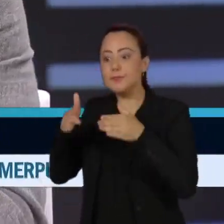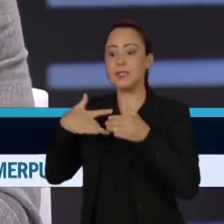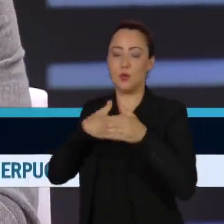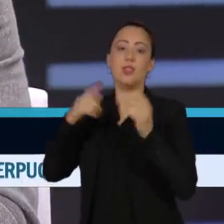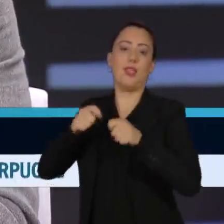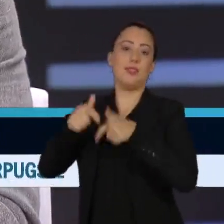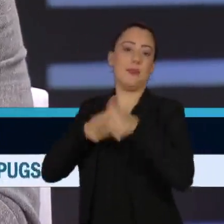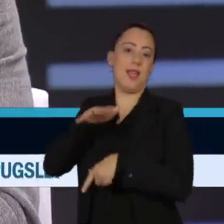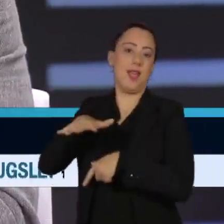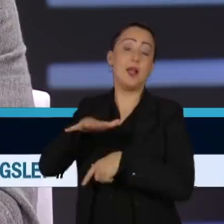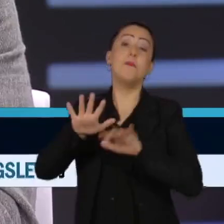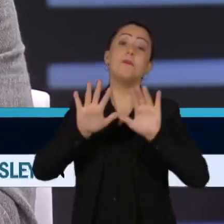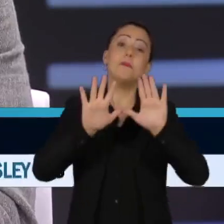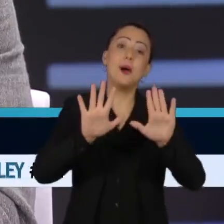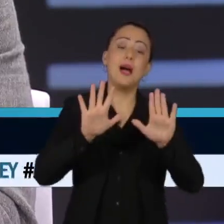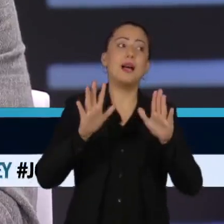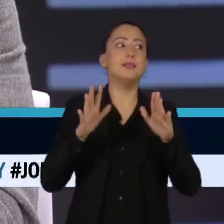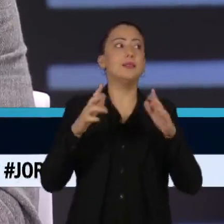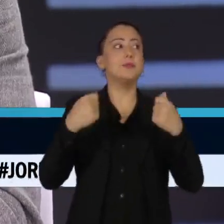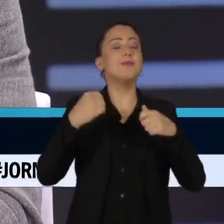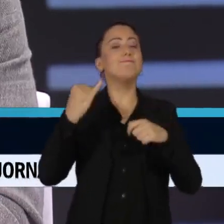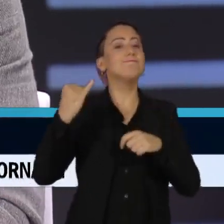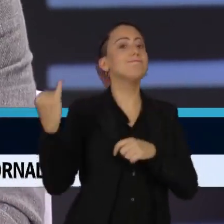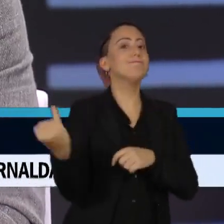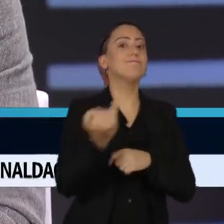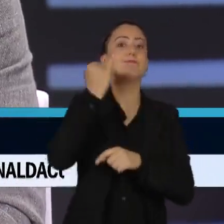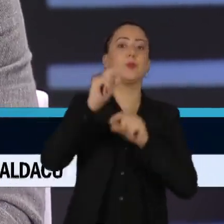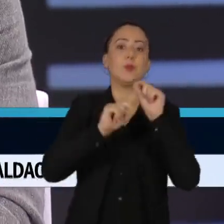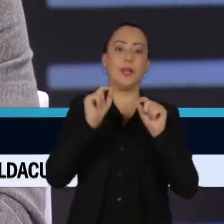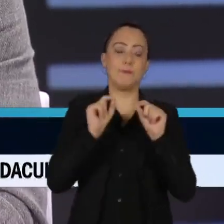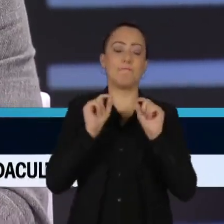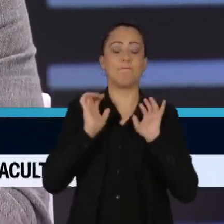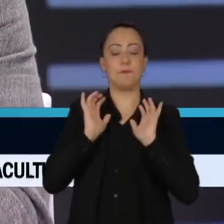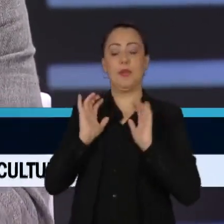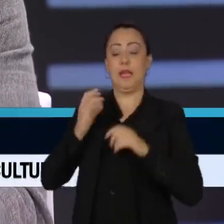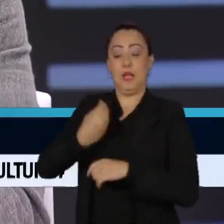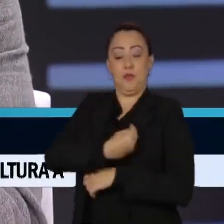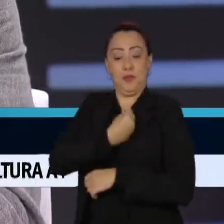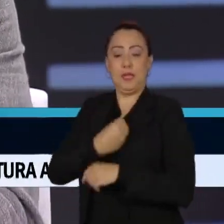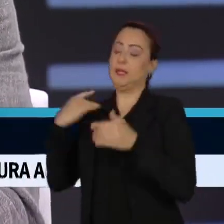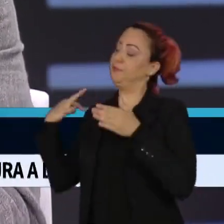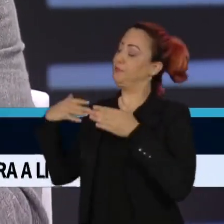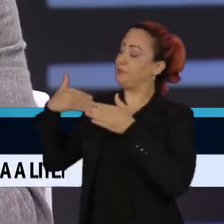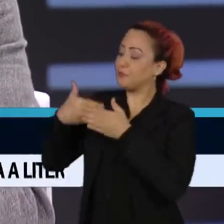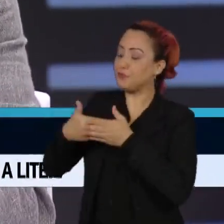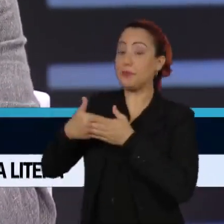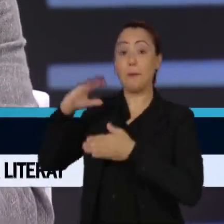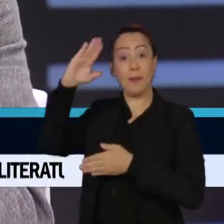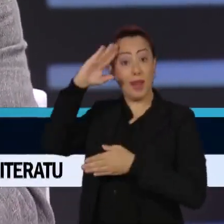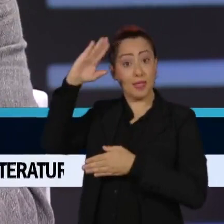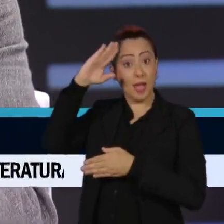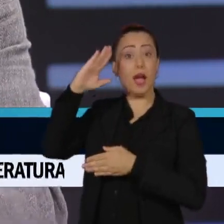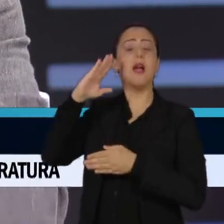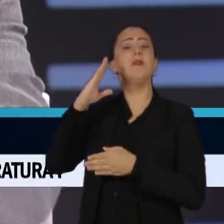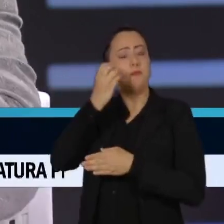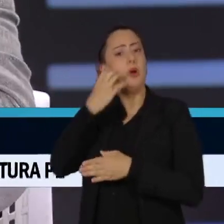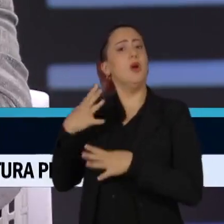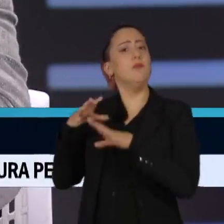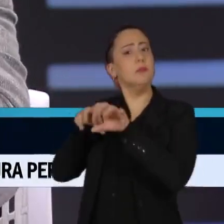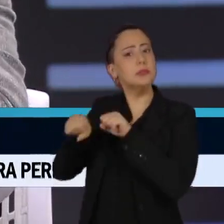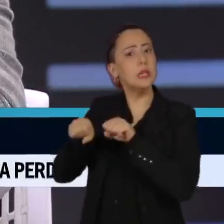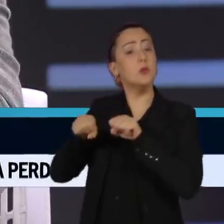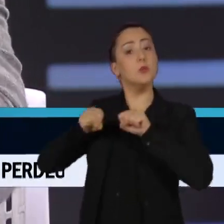Agora, eu acho que há um aspecto importante, que a carreira militar tem uma formação muito sólida, muito boa, é uma